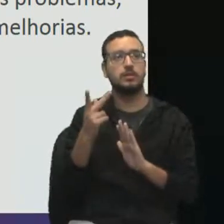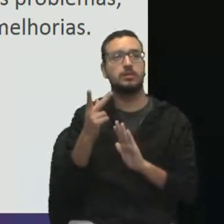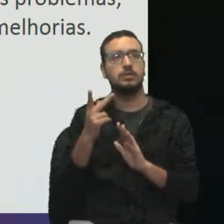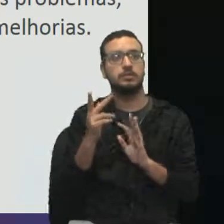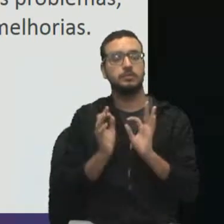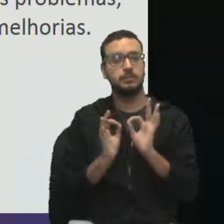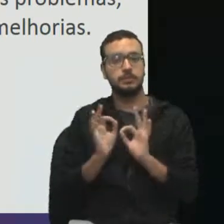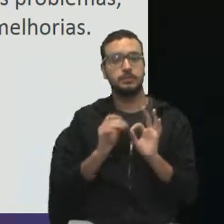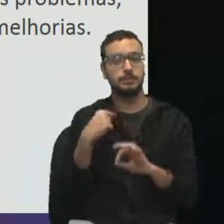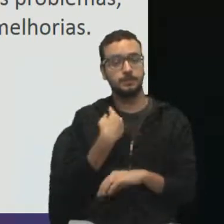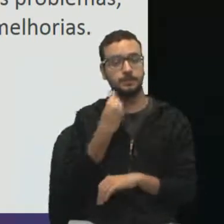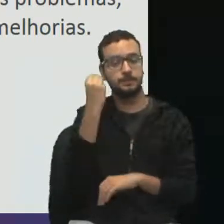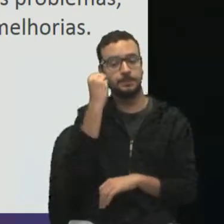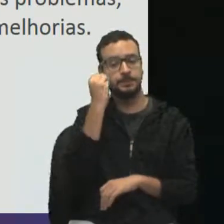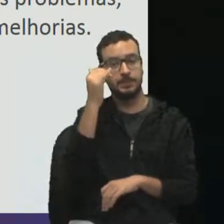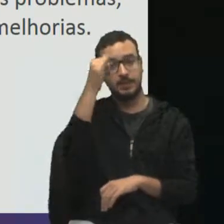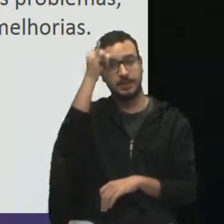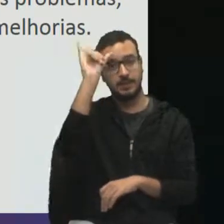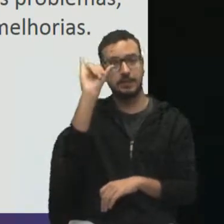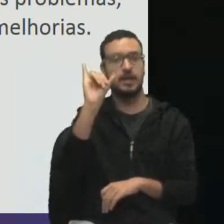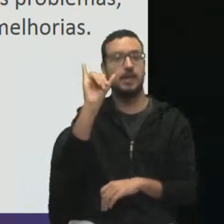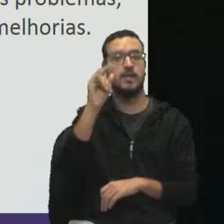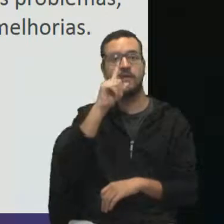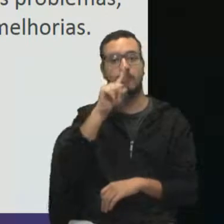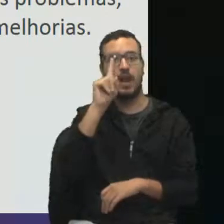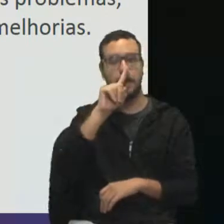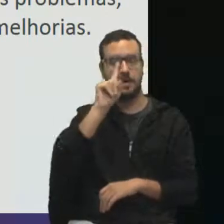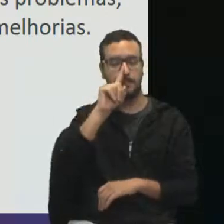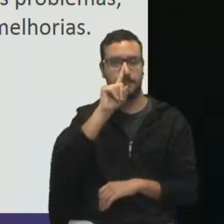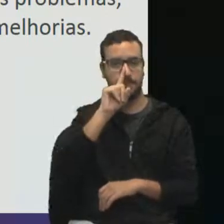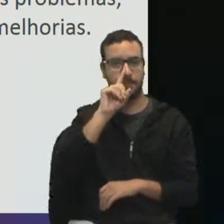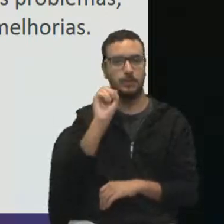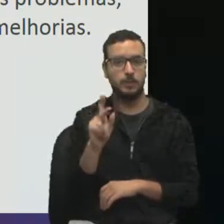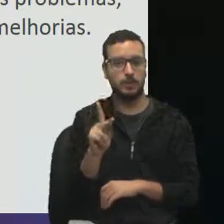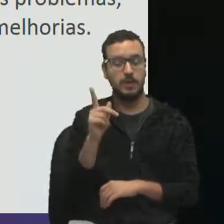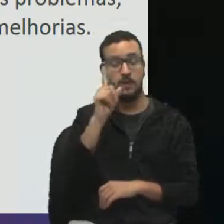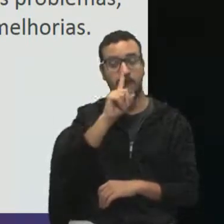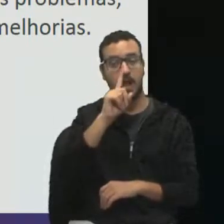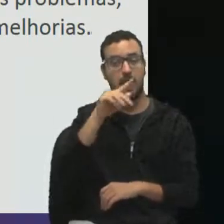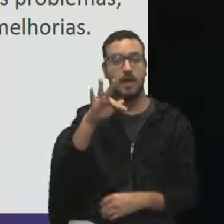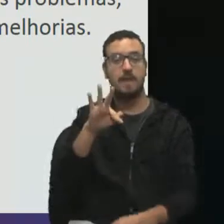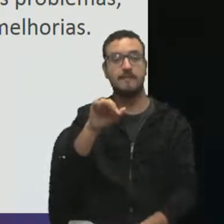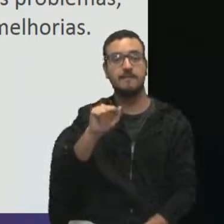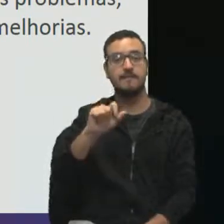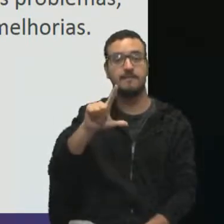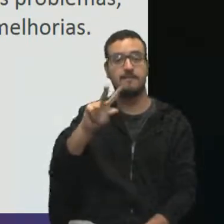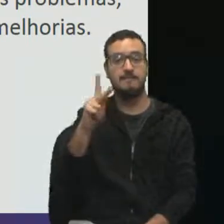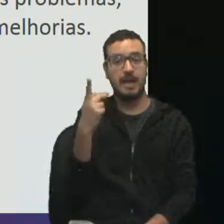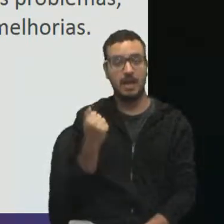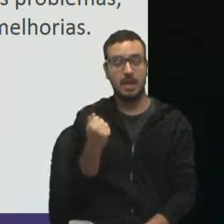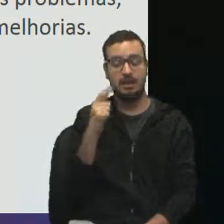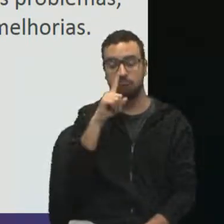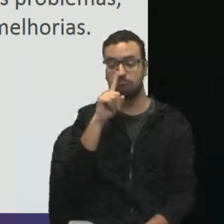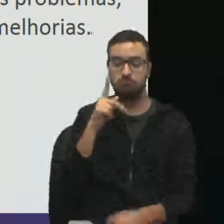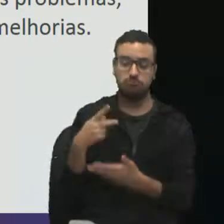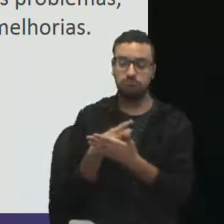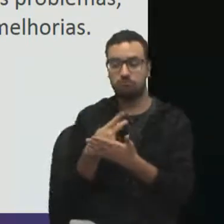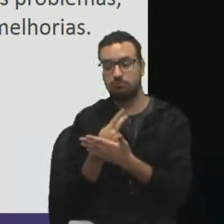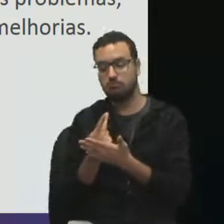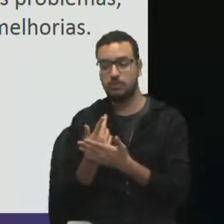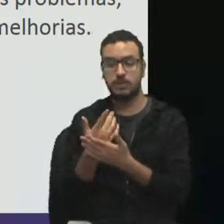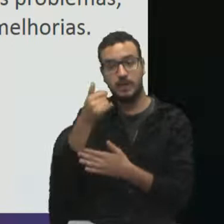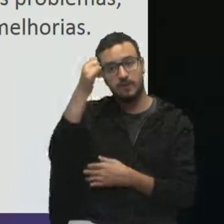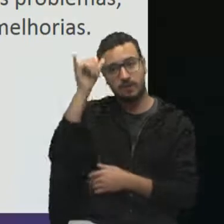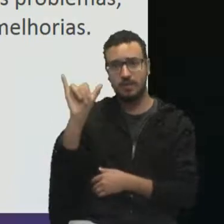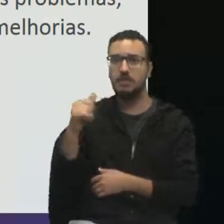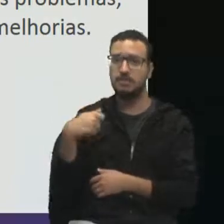máximo as falhas, para que elas não aconteçam. E para evitar essas falhas, no caso, eu quero